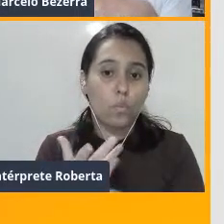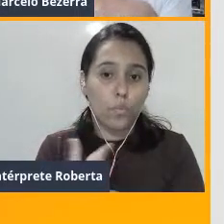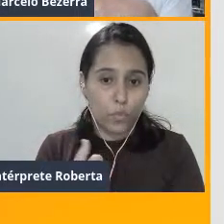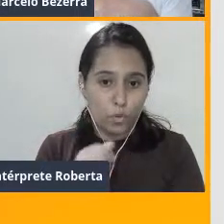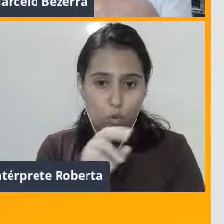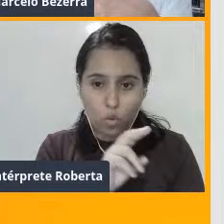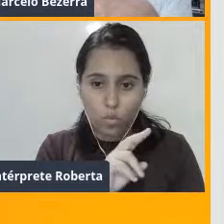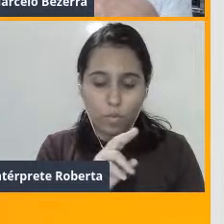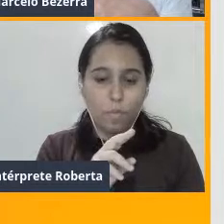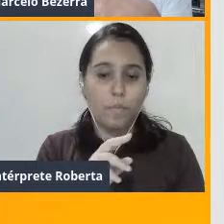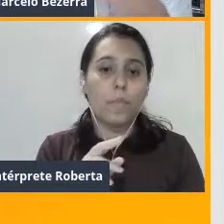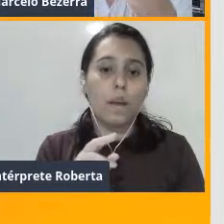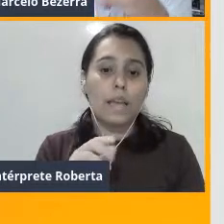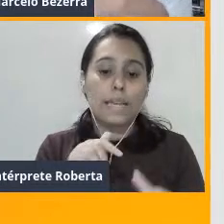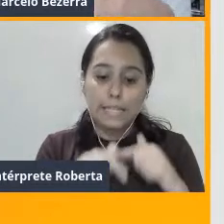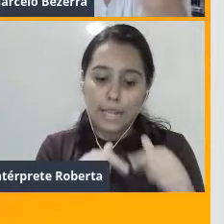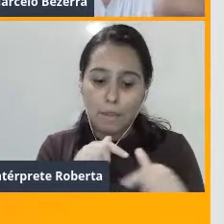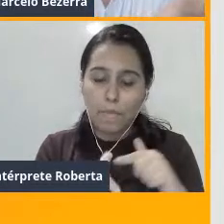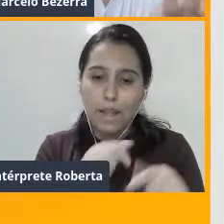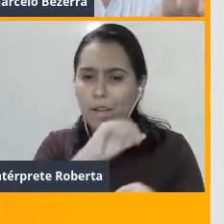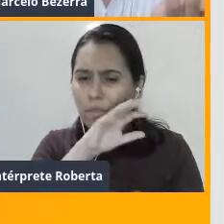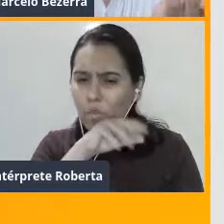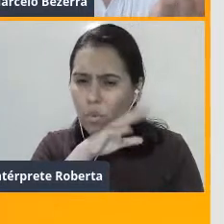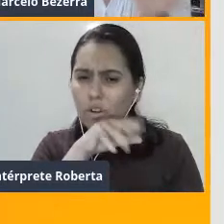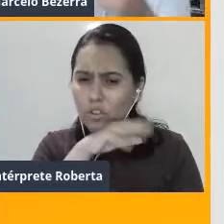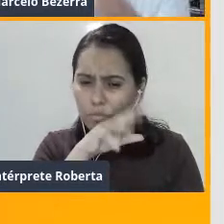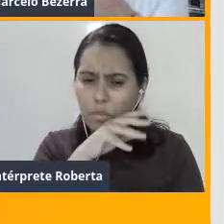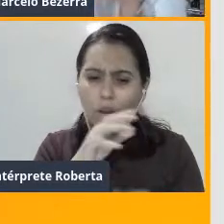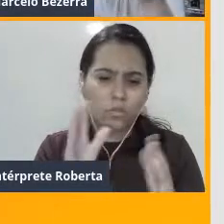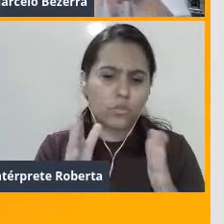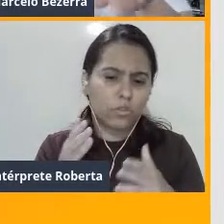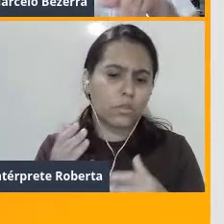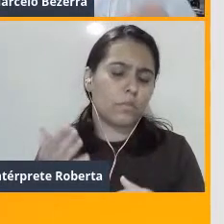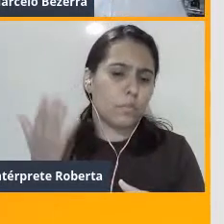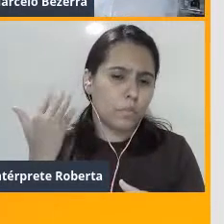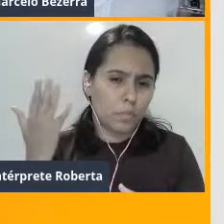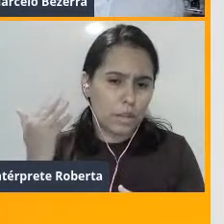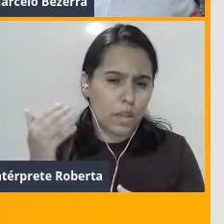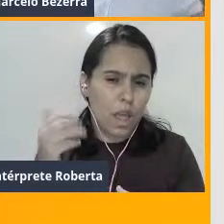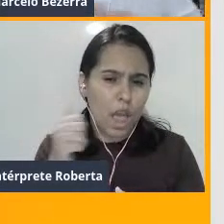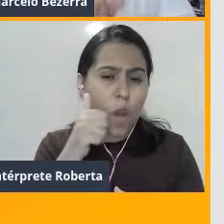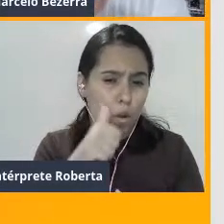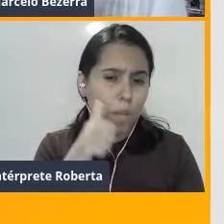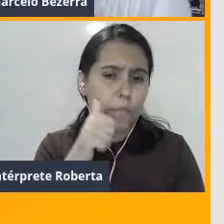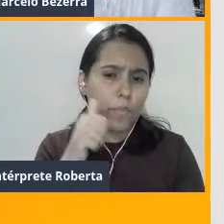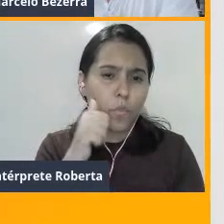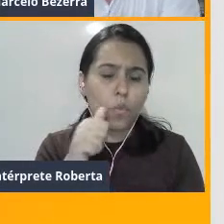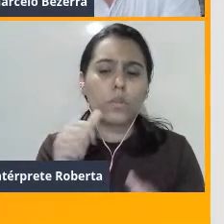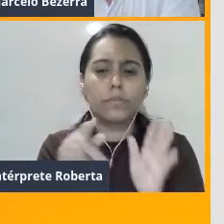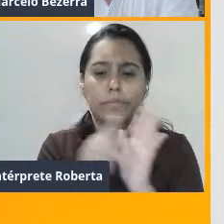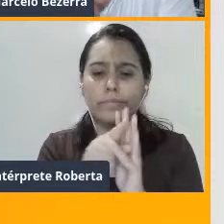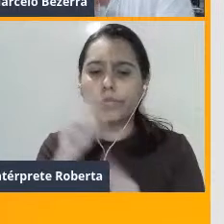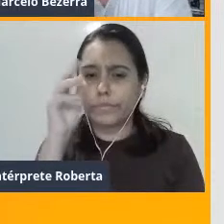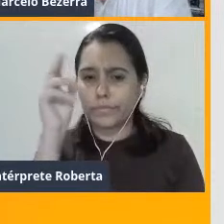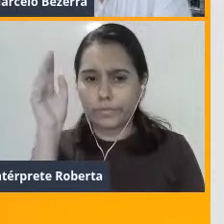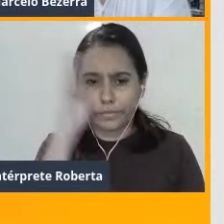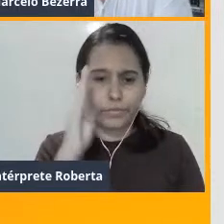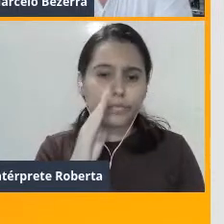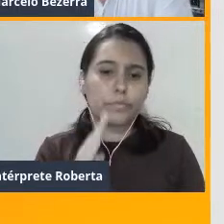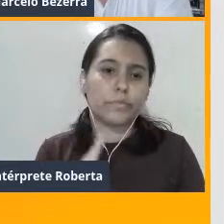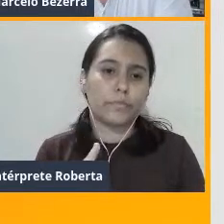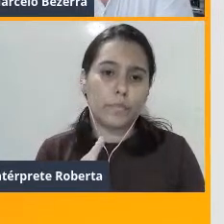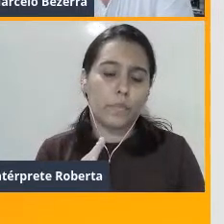animais, antigamente. E é brasileira, inclusive. Então, ela conseguiu